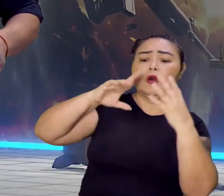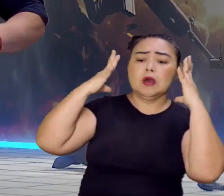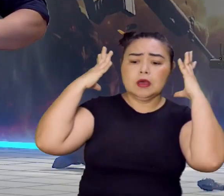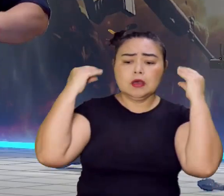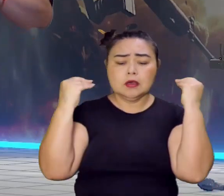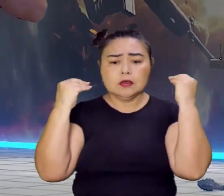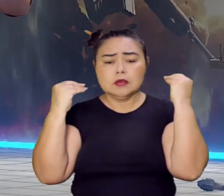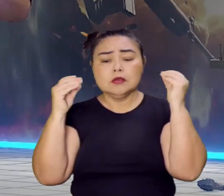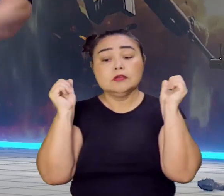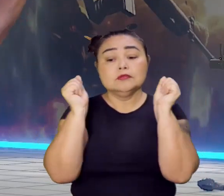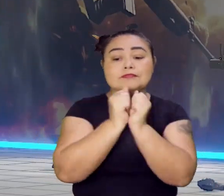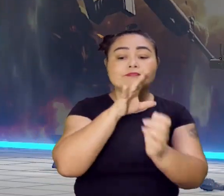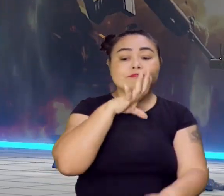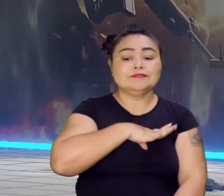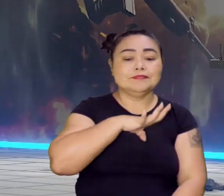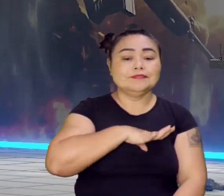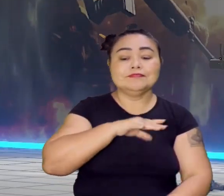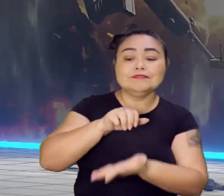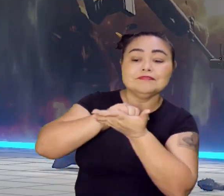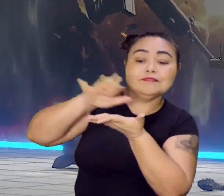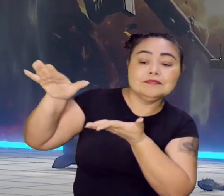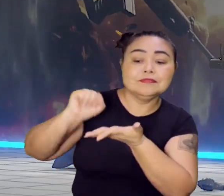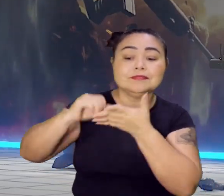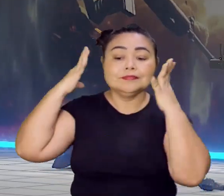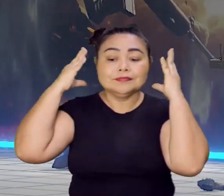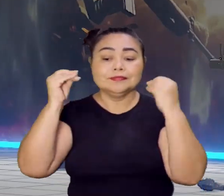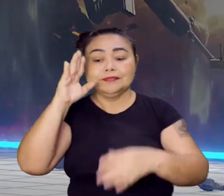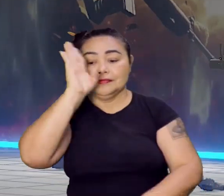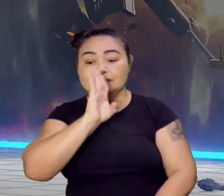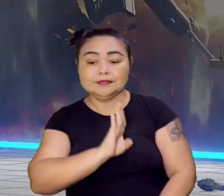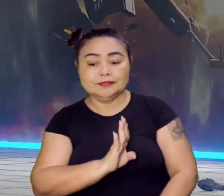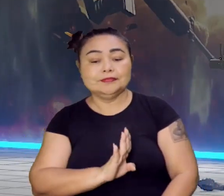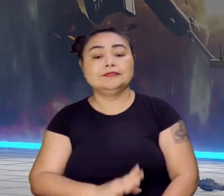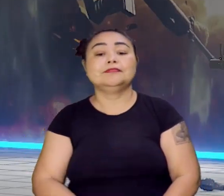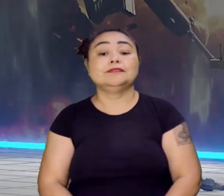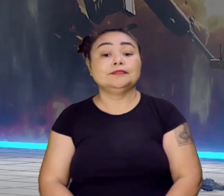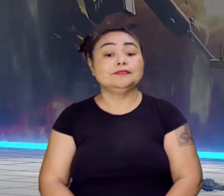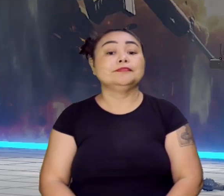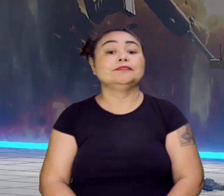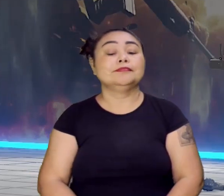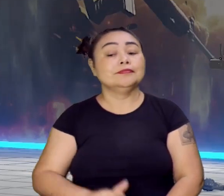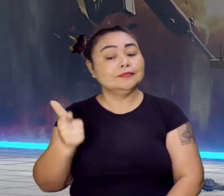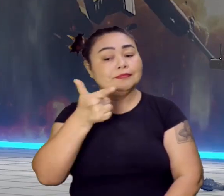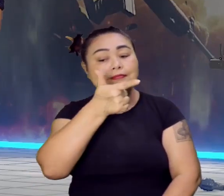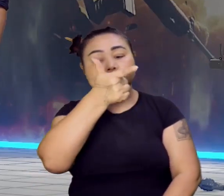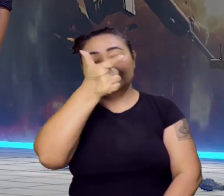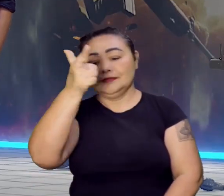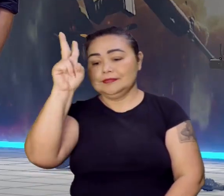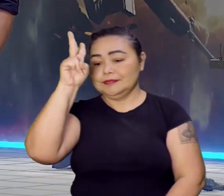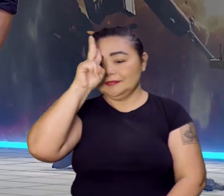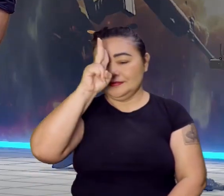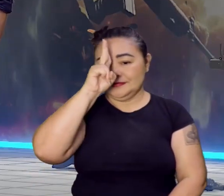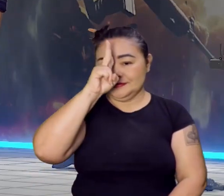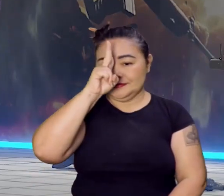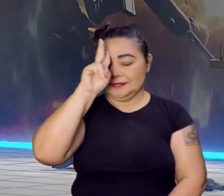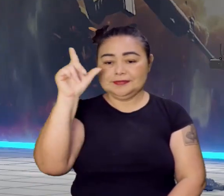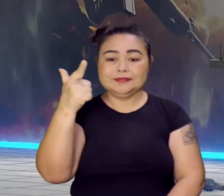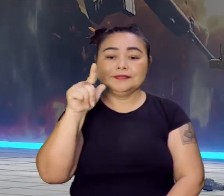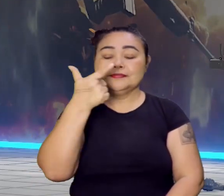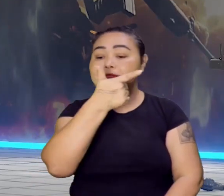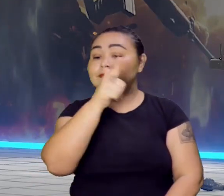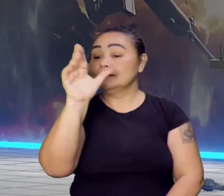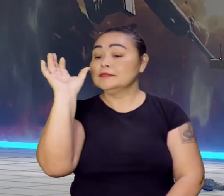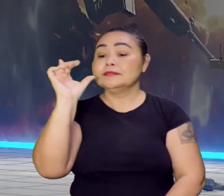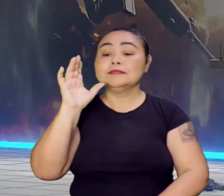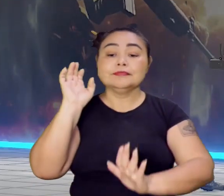Vão se juntar com os portugueses e vão expulsar os holandeses do Brasil. Que é uma outra história. Uma outra concepção.